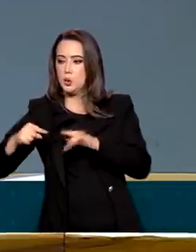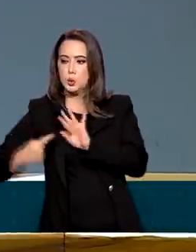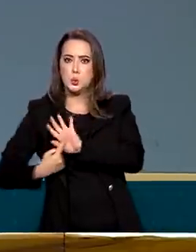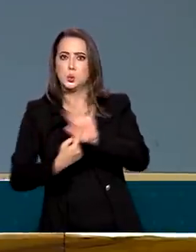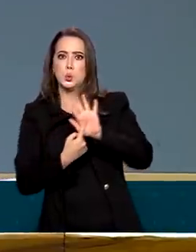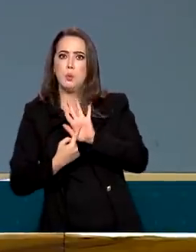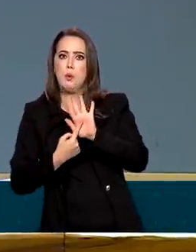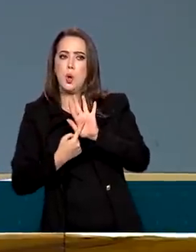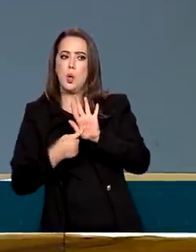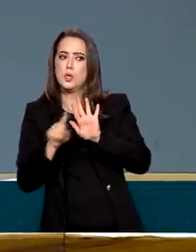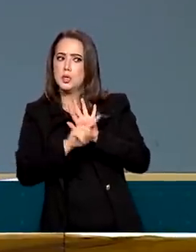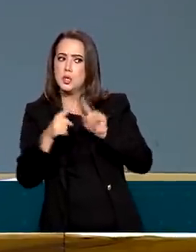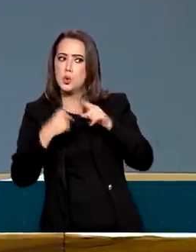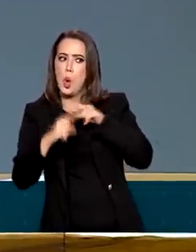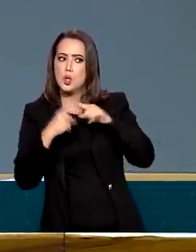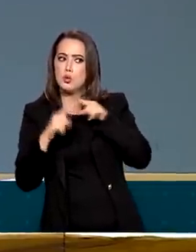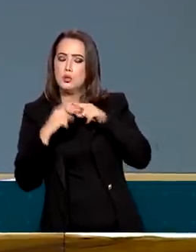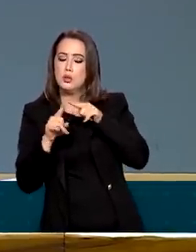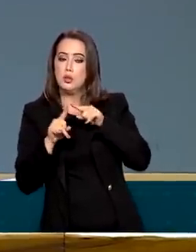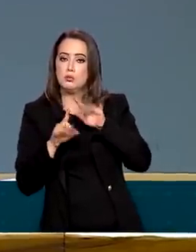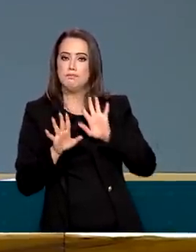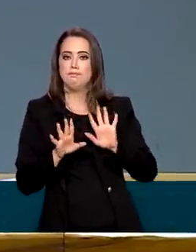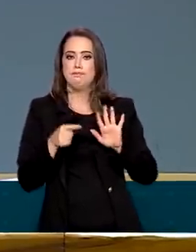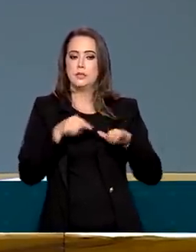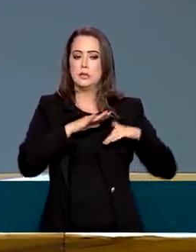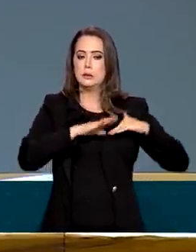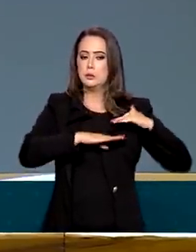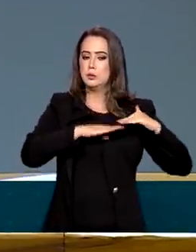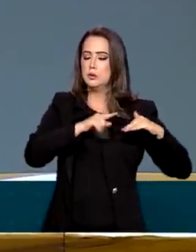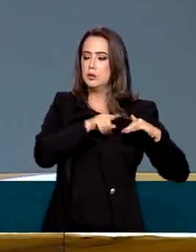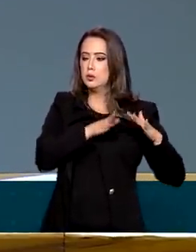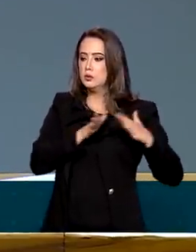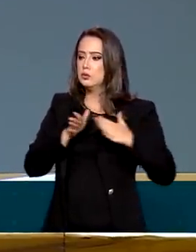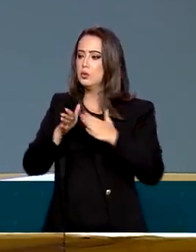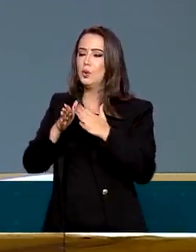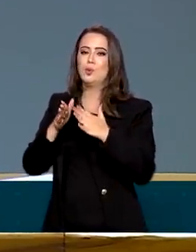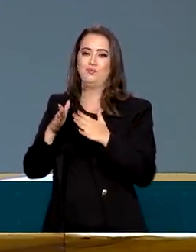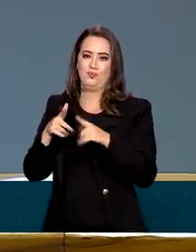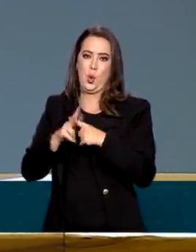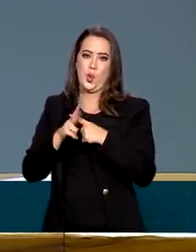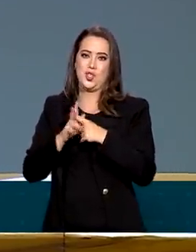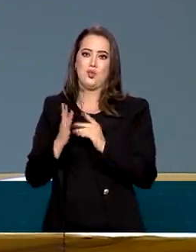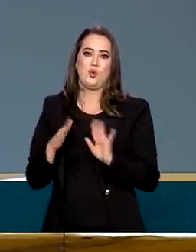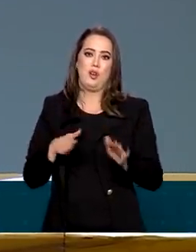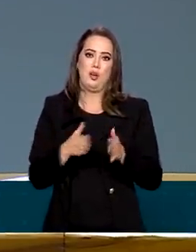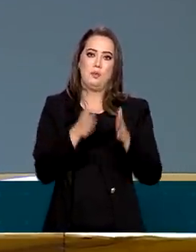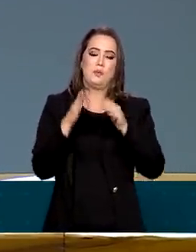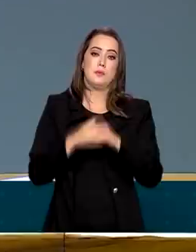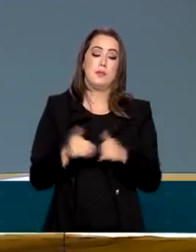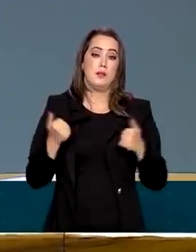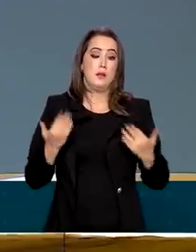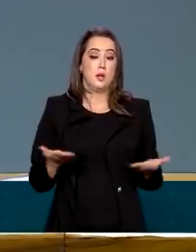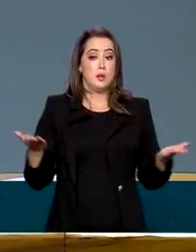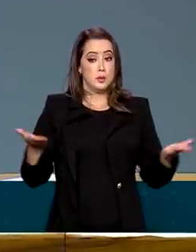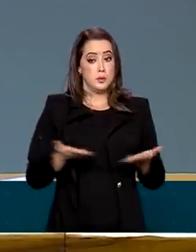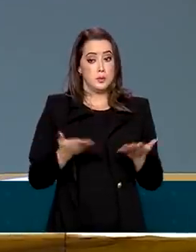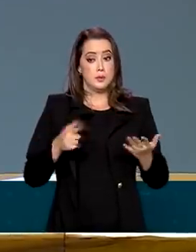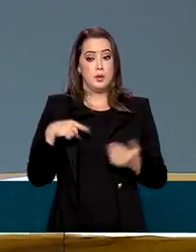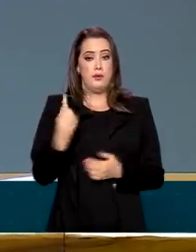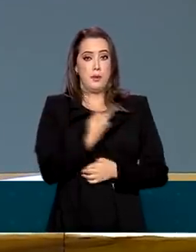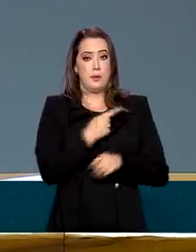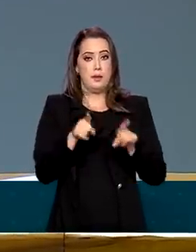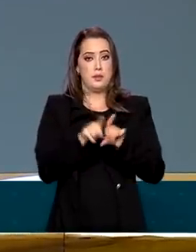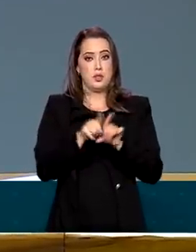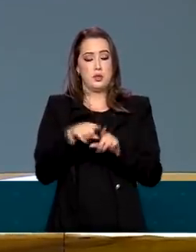mostram que o caminho não é certo e aí, todo mundo corrige um pouco. Agora, eu